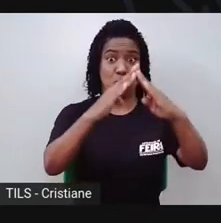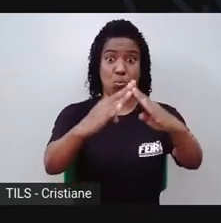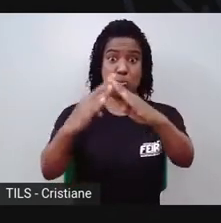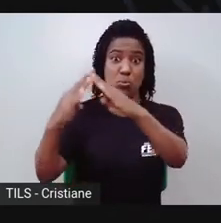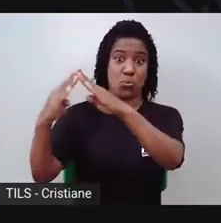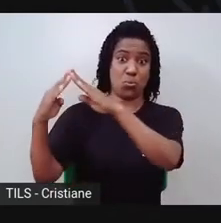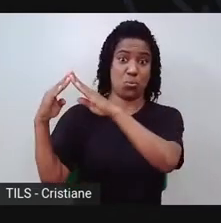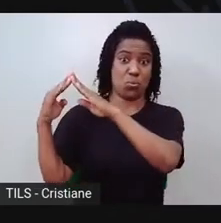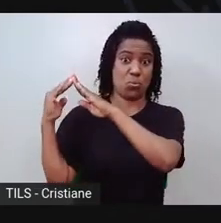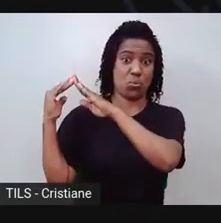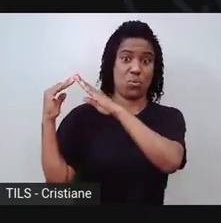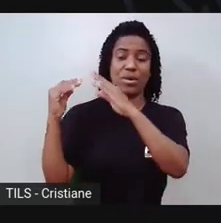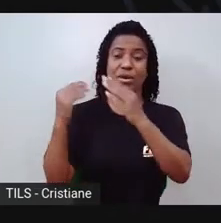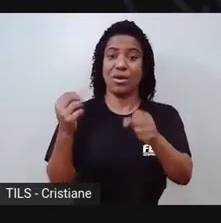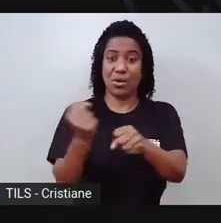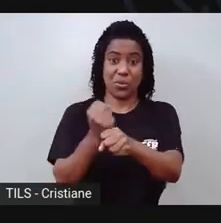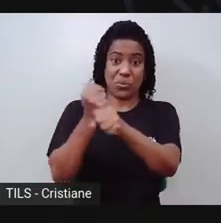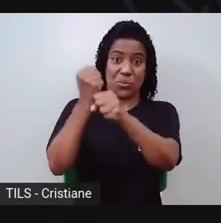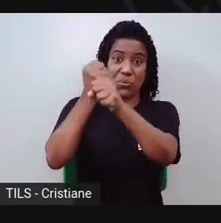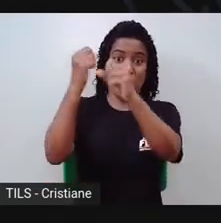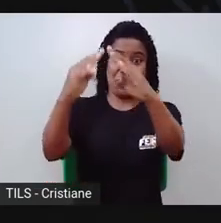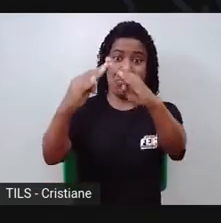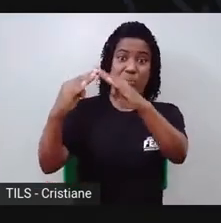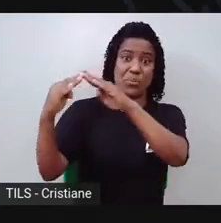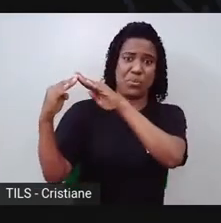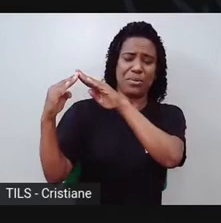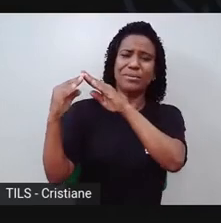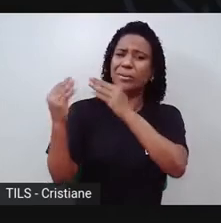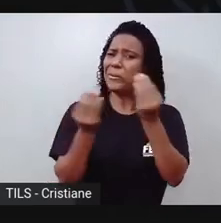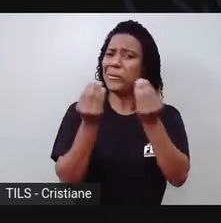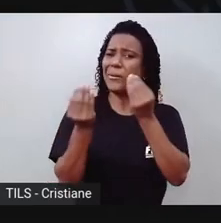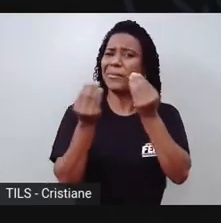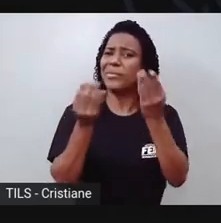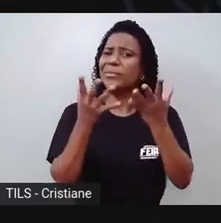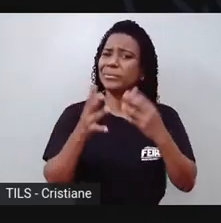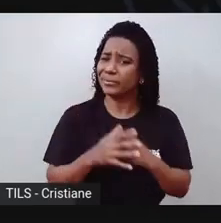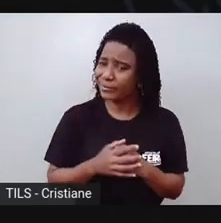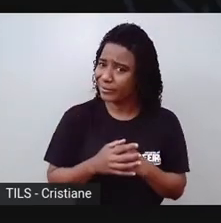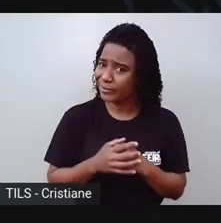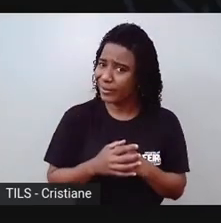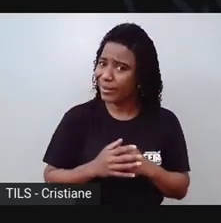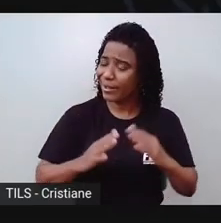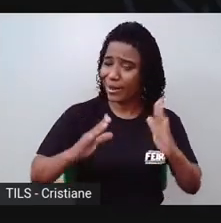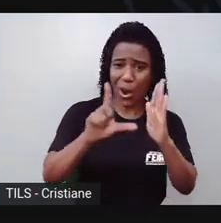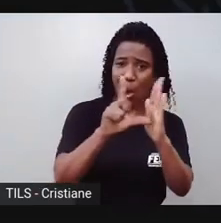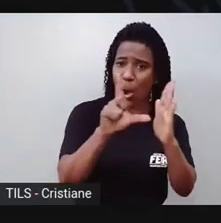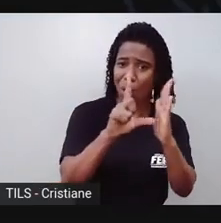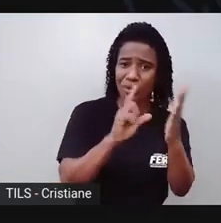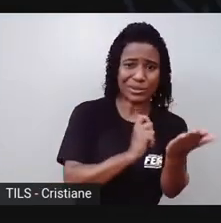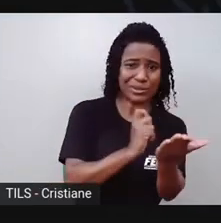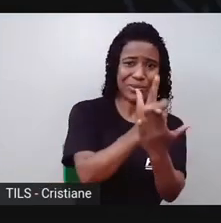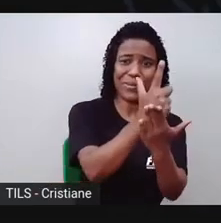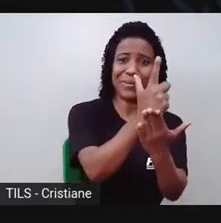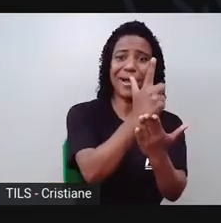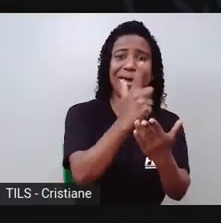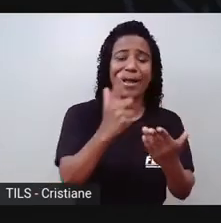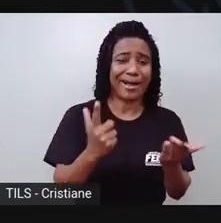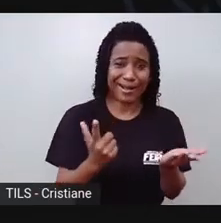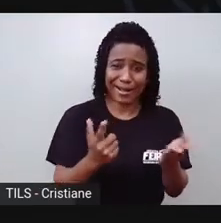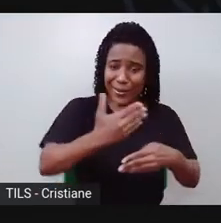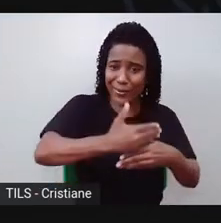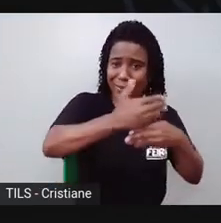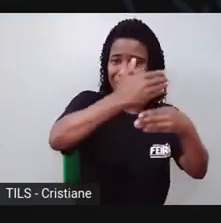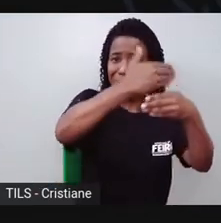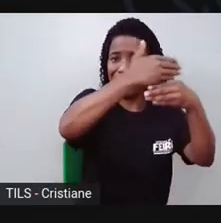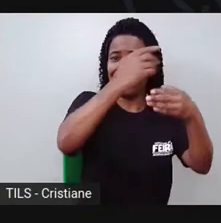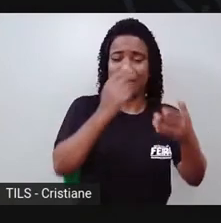caverna ia construir uma casa? Não tinha loja de material de construção naquela época. Ele não podia comprar tijolo,